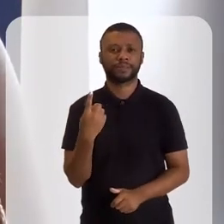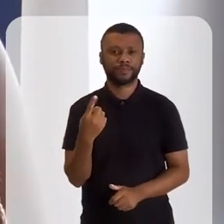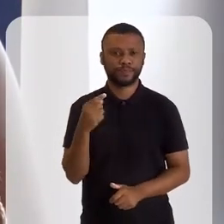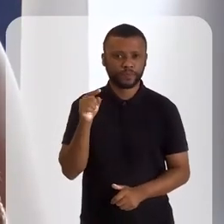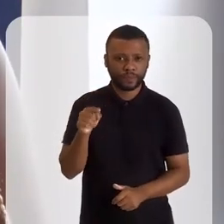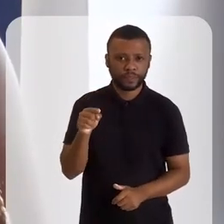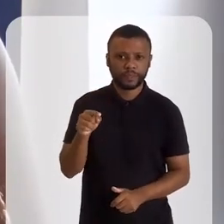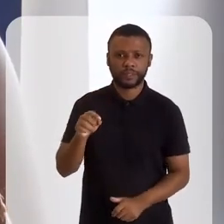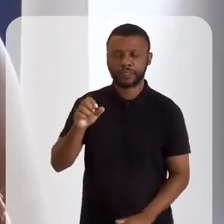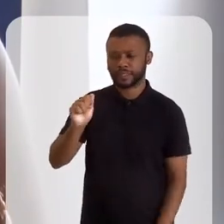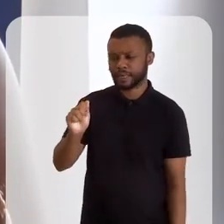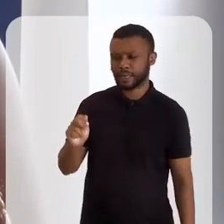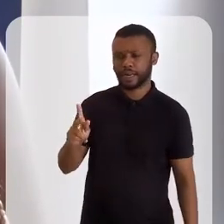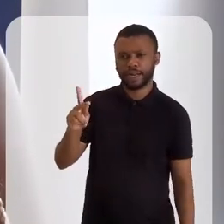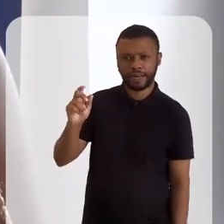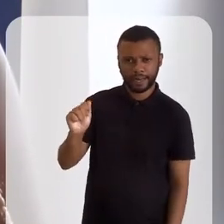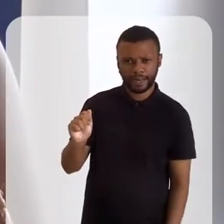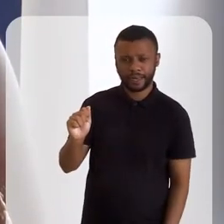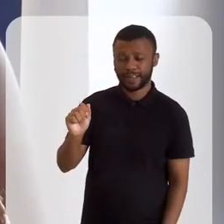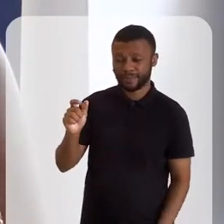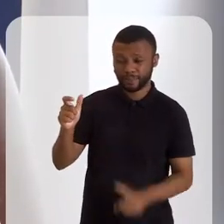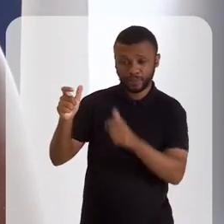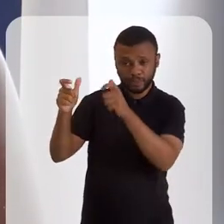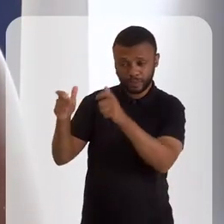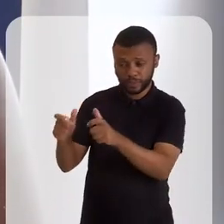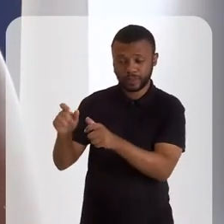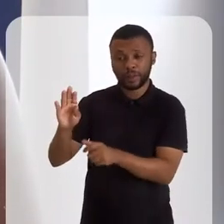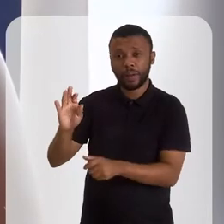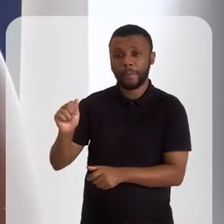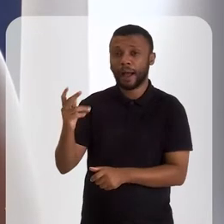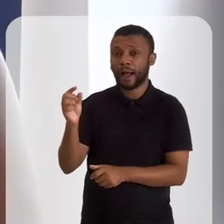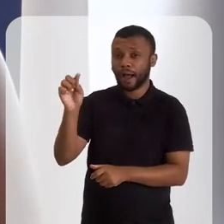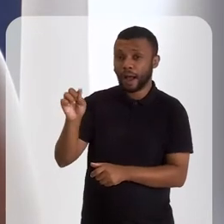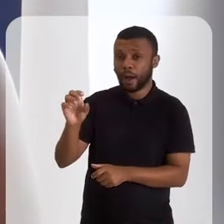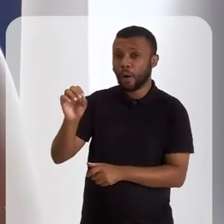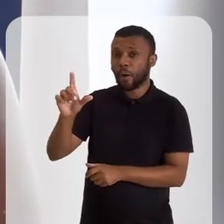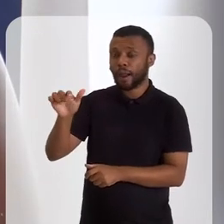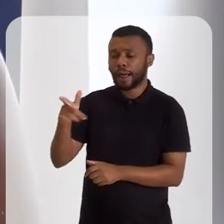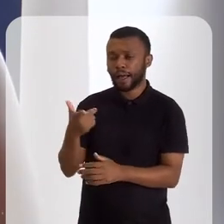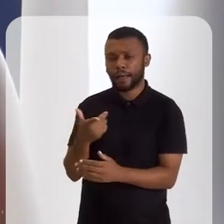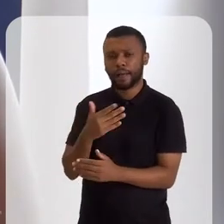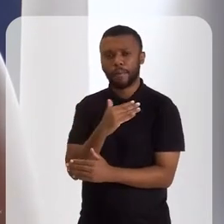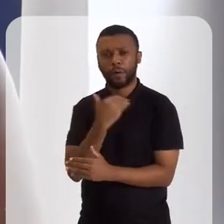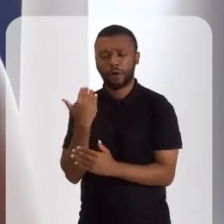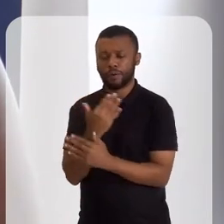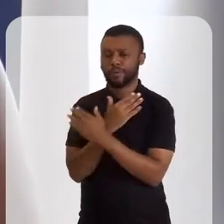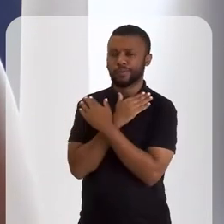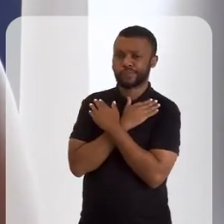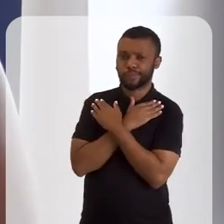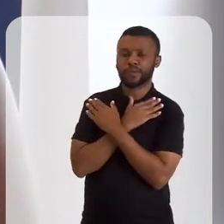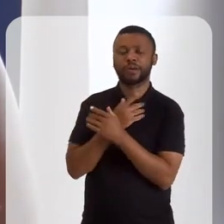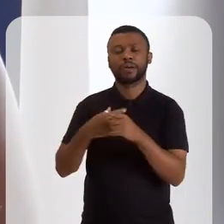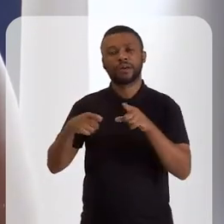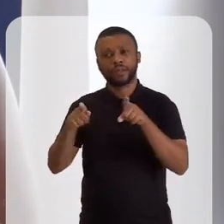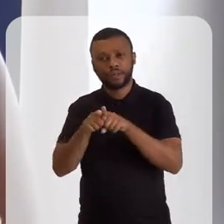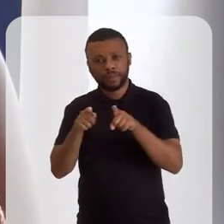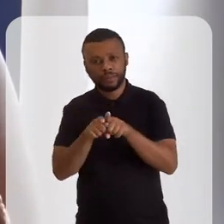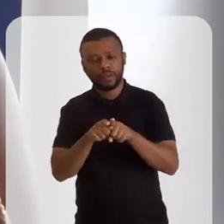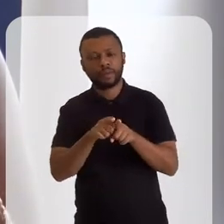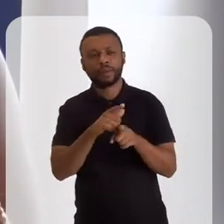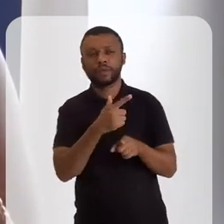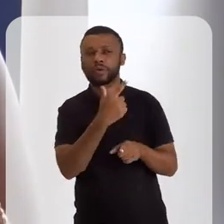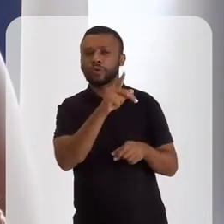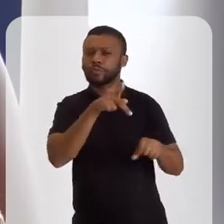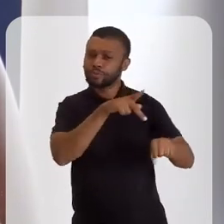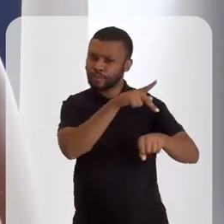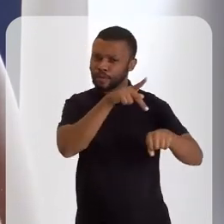Tanto em Nhaka, que é onde Barra Olar tem os seus restos mortais, como também em Raifa, que tem os restos